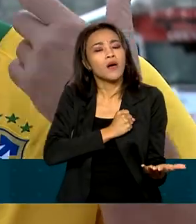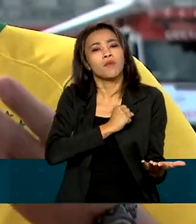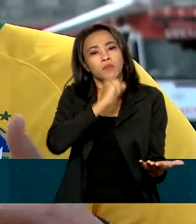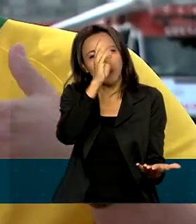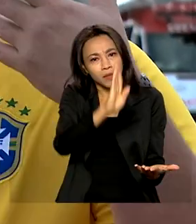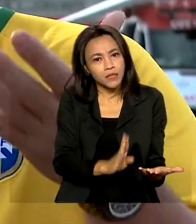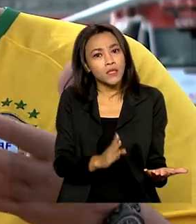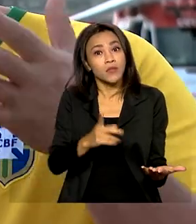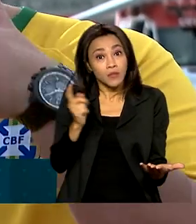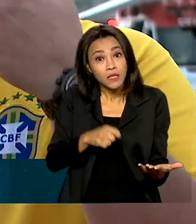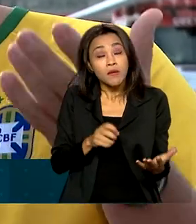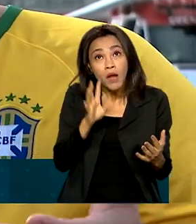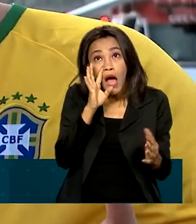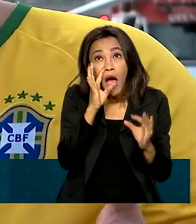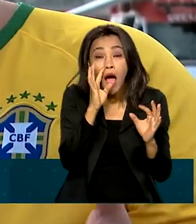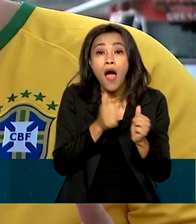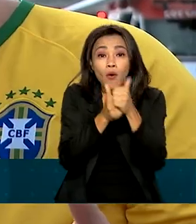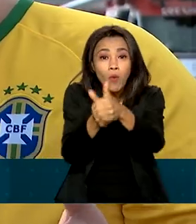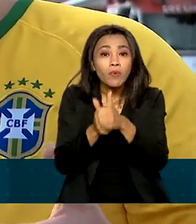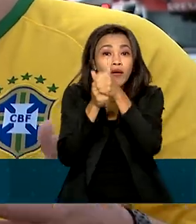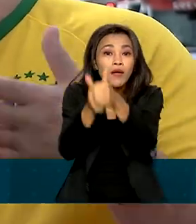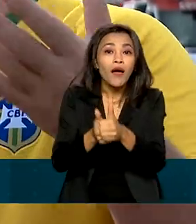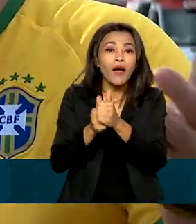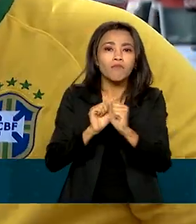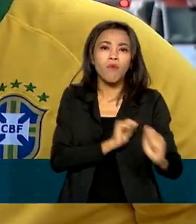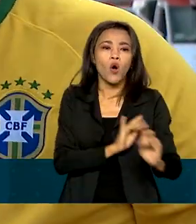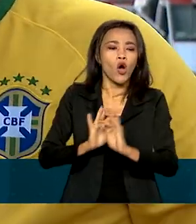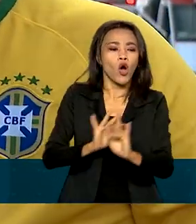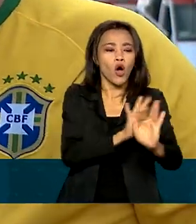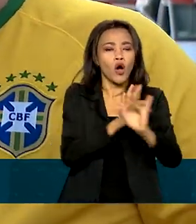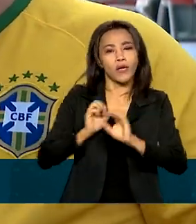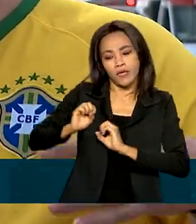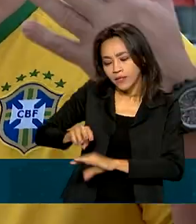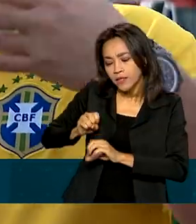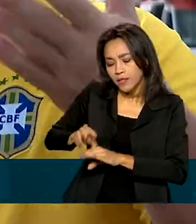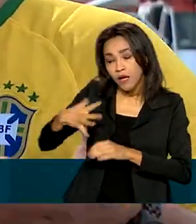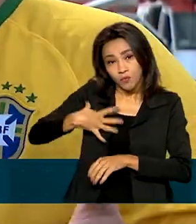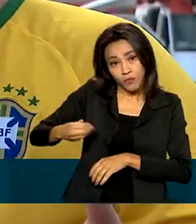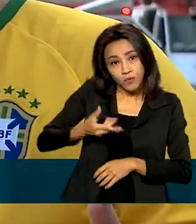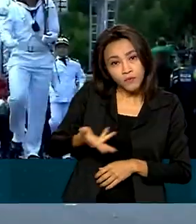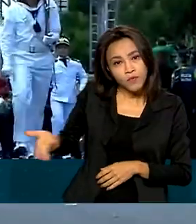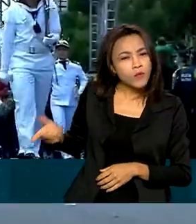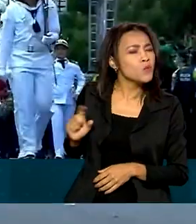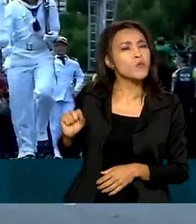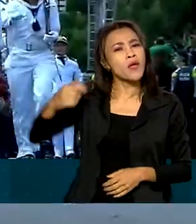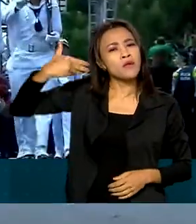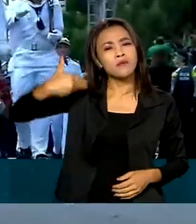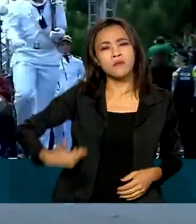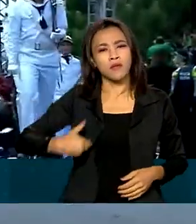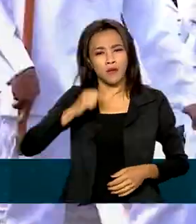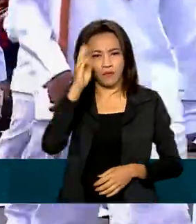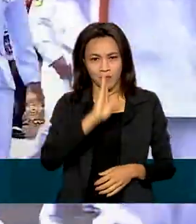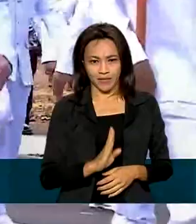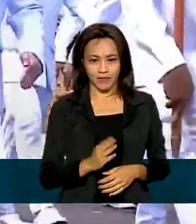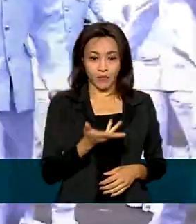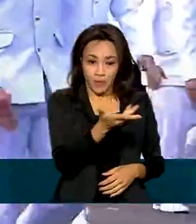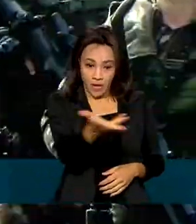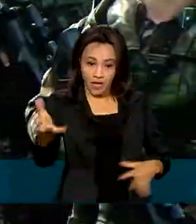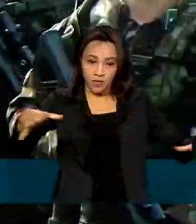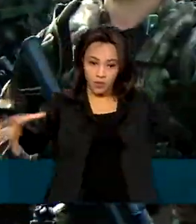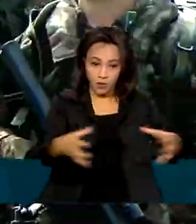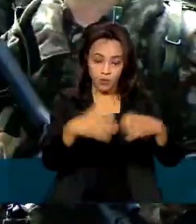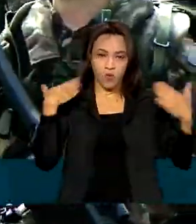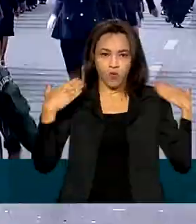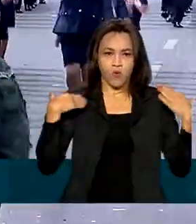tenta sempre que possível acompanhar o desfile de 7 de setembro e ensinar para os nossos filhos o que é ser brasileiro. A pé, tropas da Marinha,